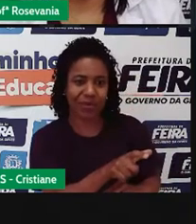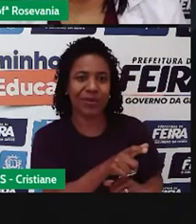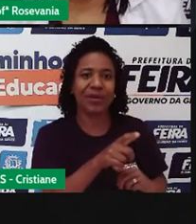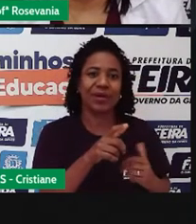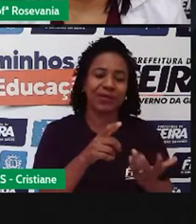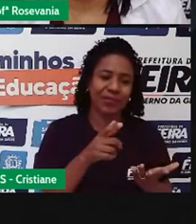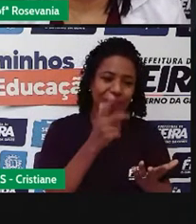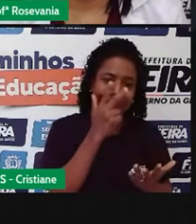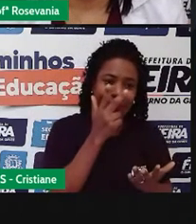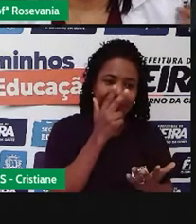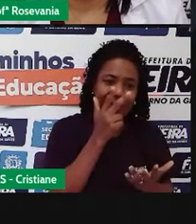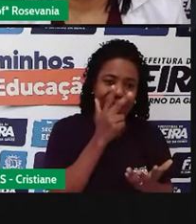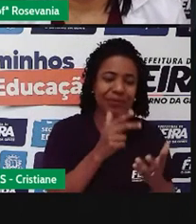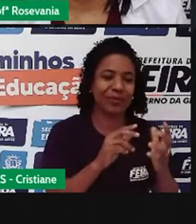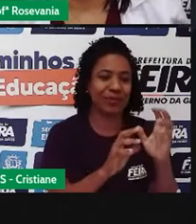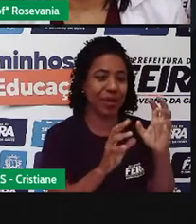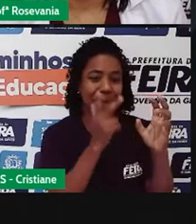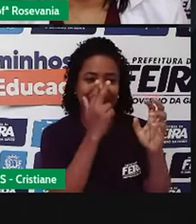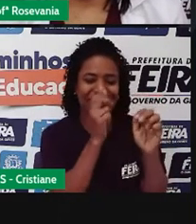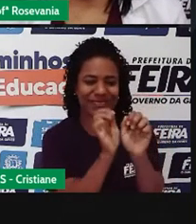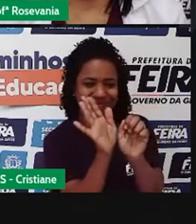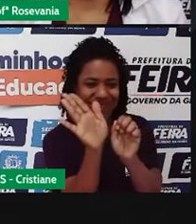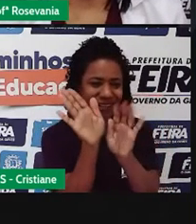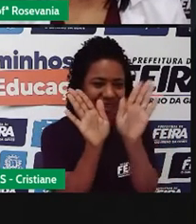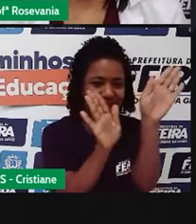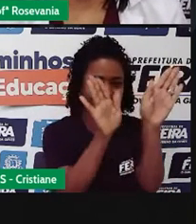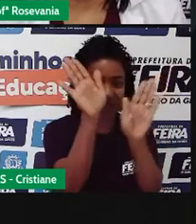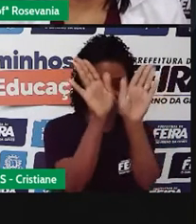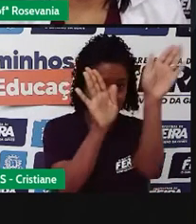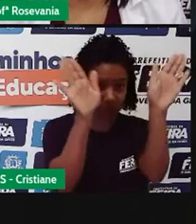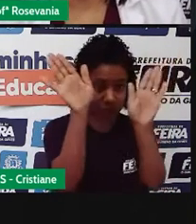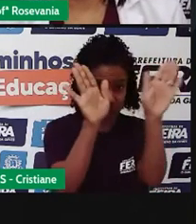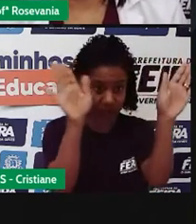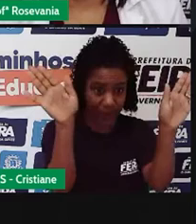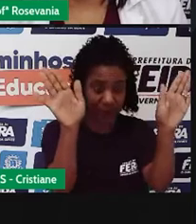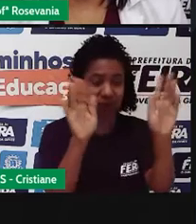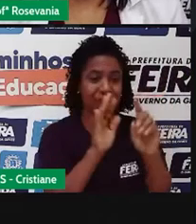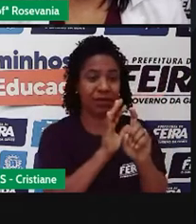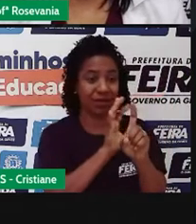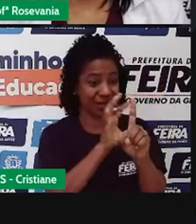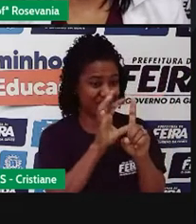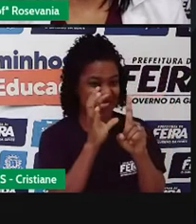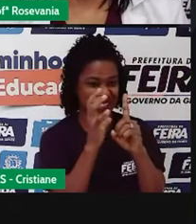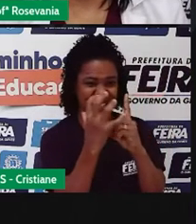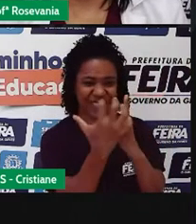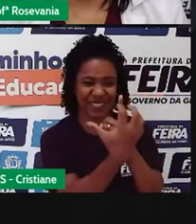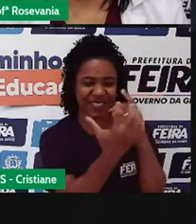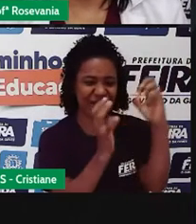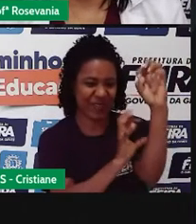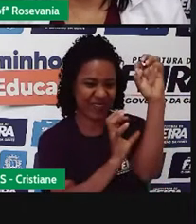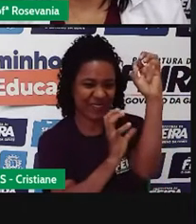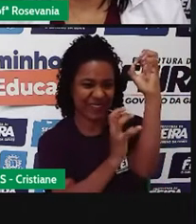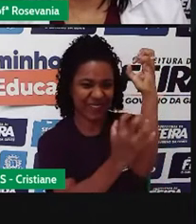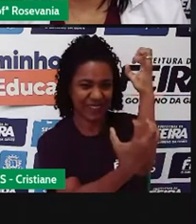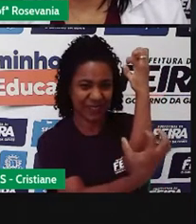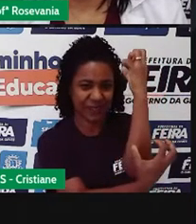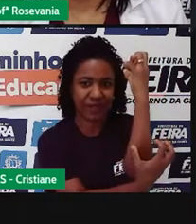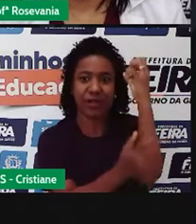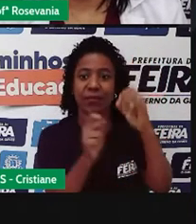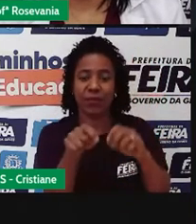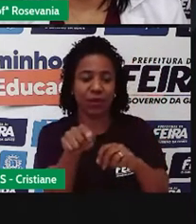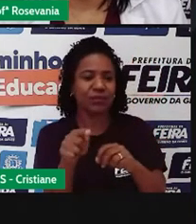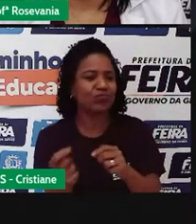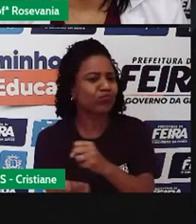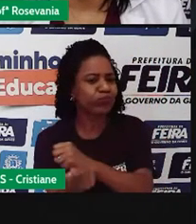assim, para a região de Palma, de Pacheiro, né, Chiquichique, Mandacaru, Mandacaru, outra hora eu vou ter essa mata de